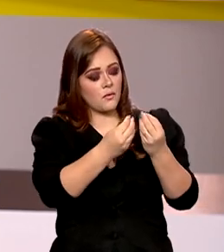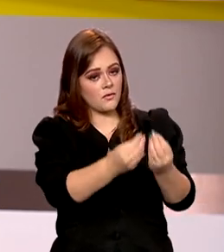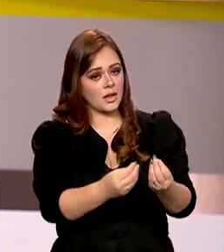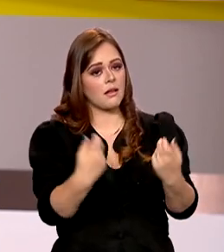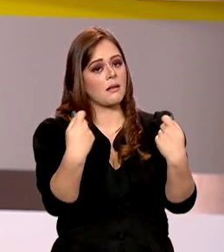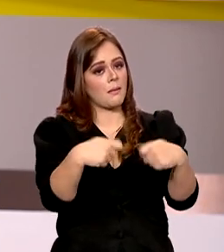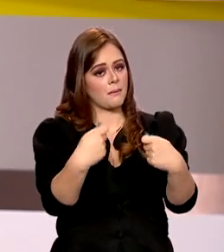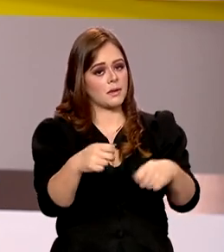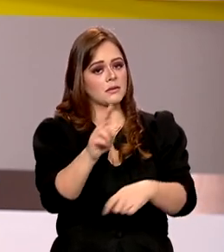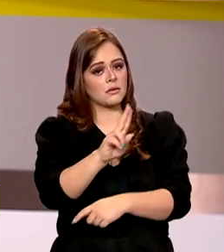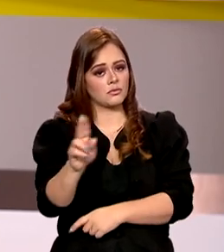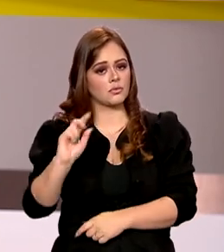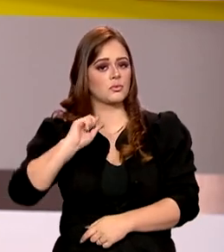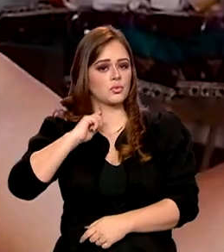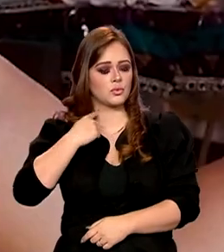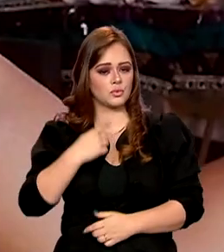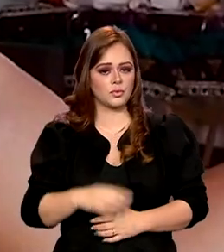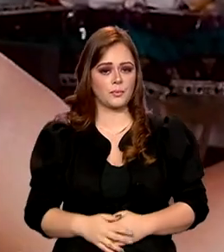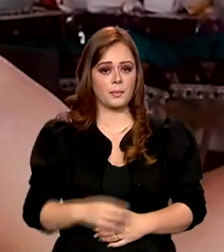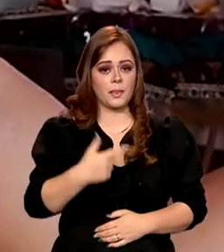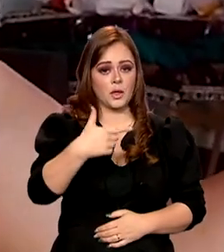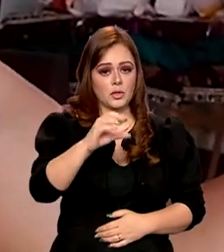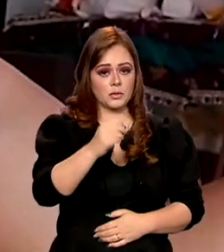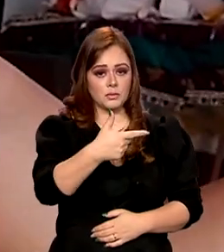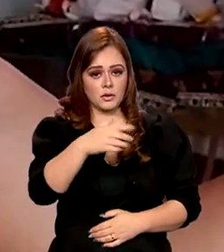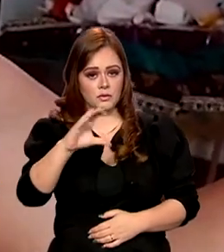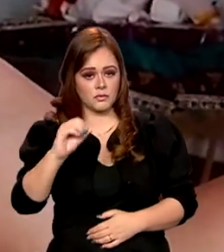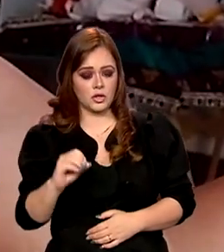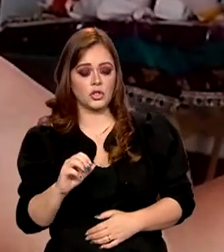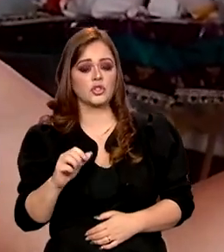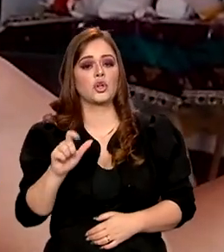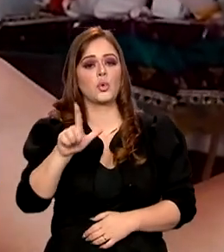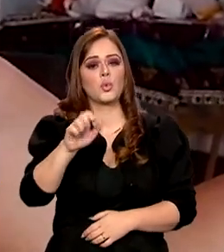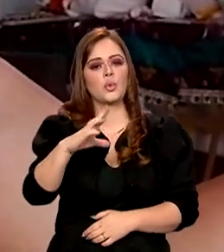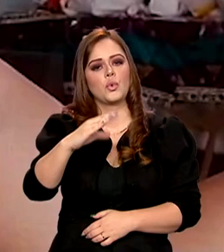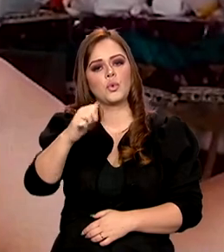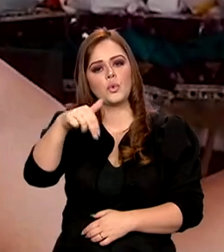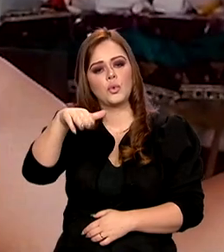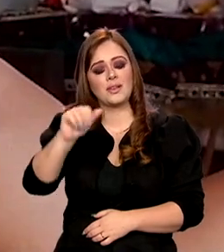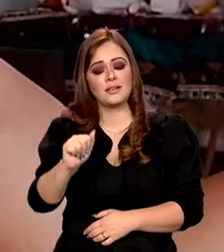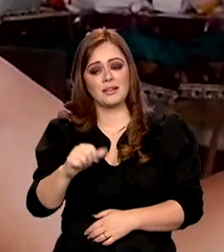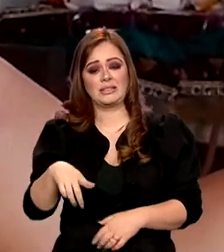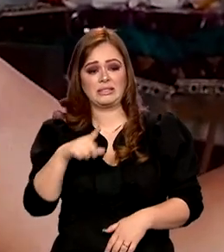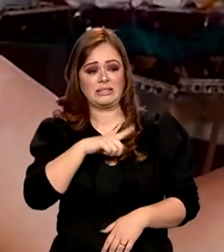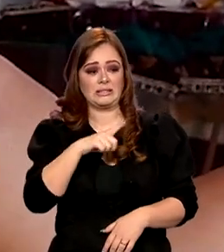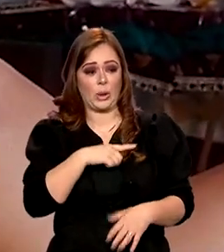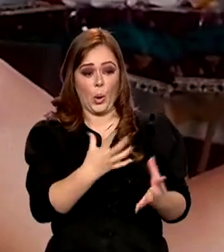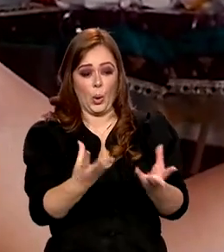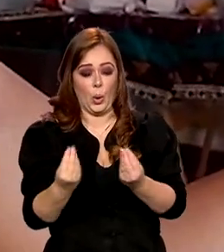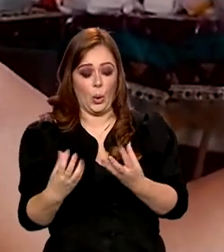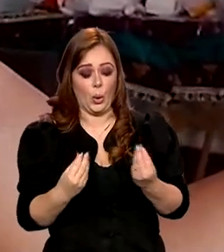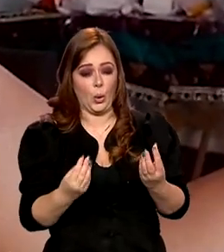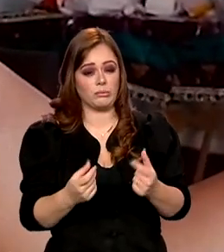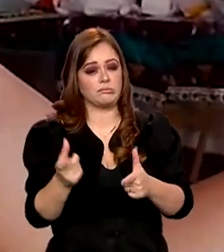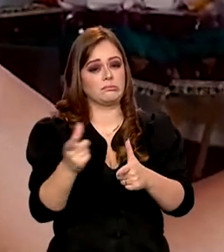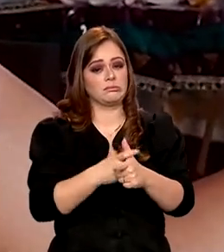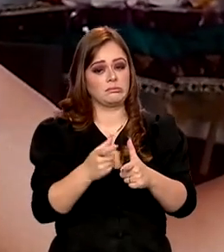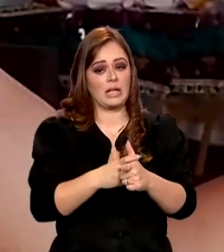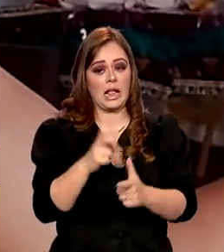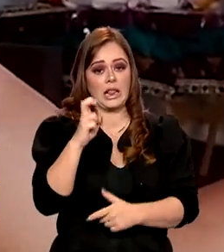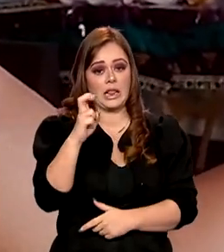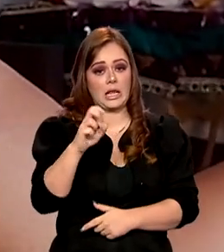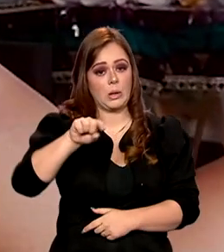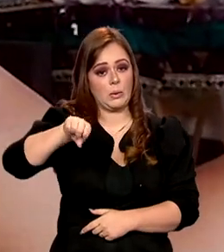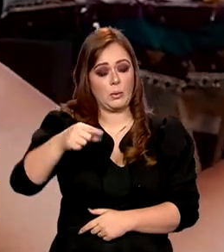está com o nome sujo. Desde 2020, Luciana acumula dívidas. O valor das contas chega a 5 mil reais.